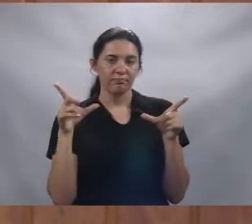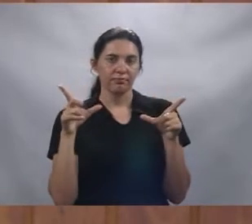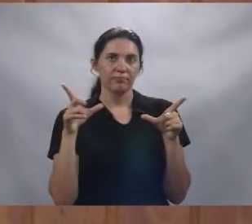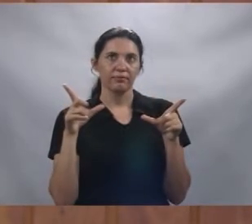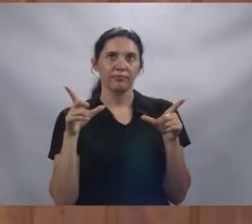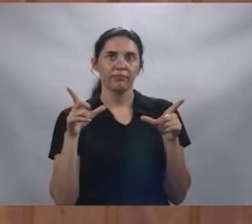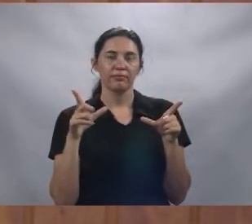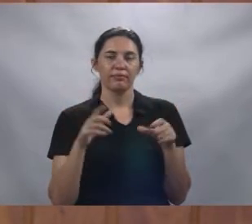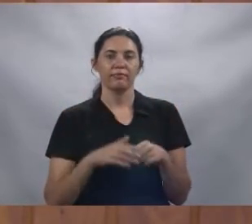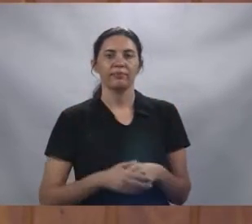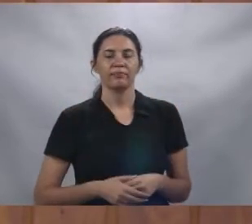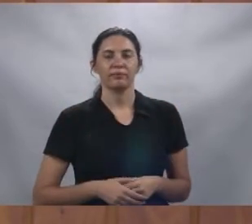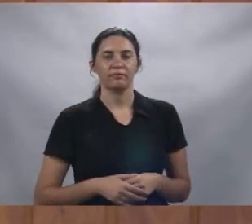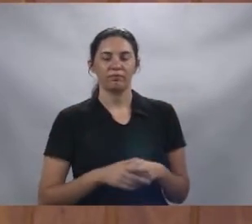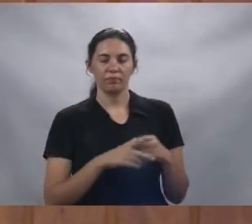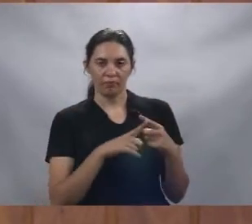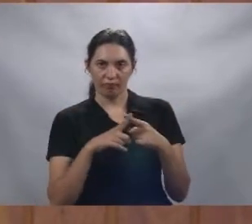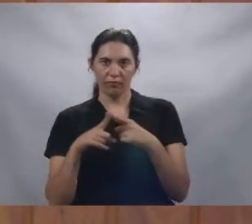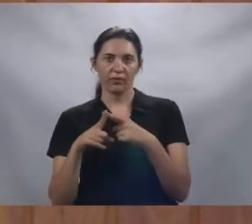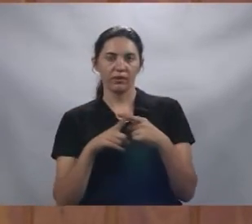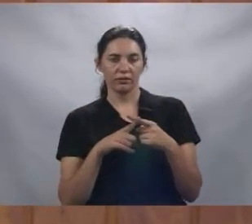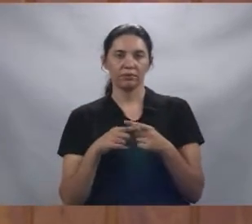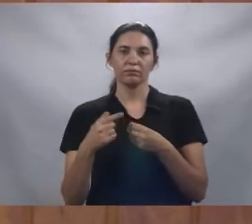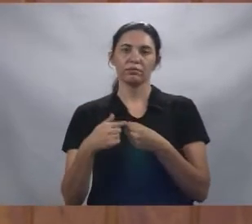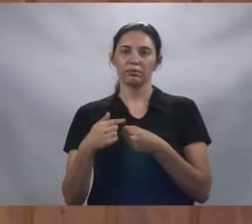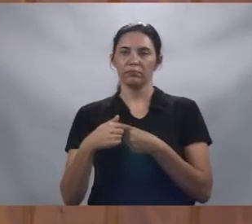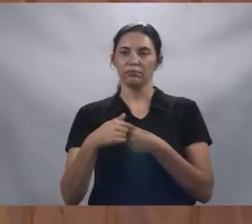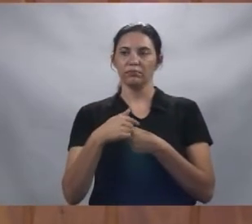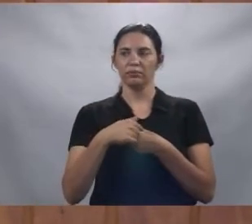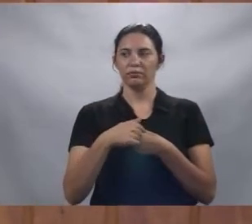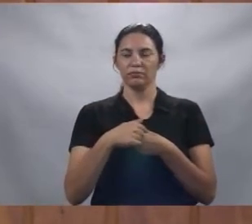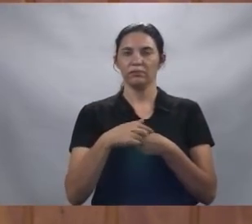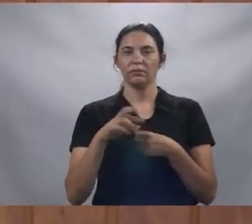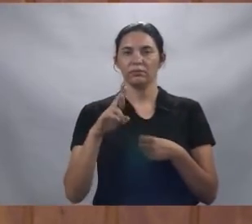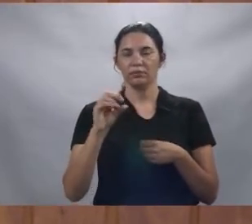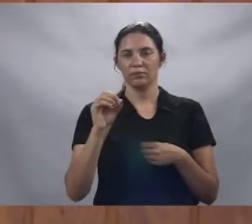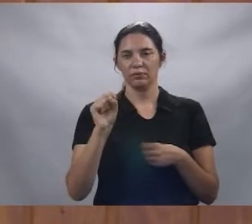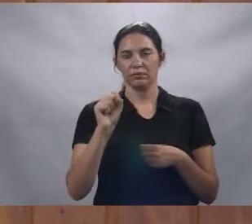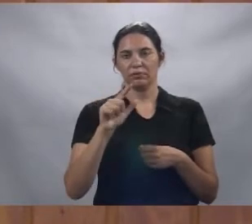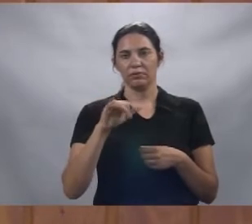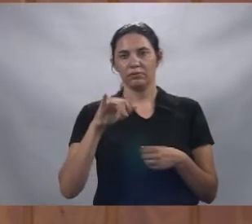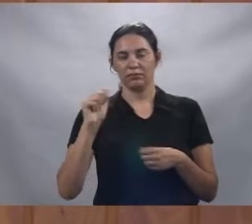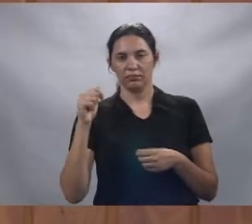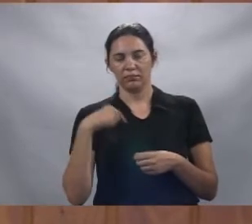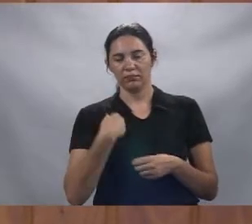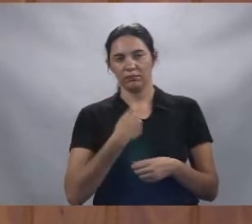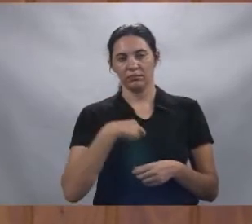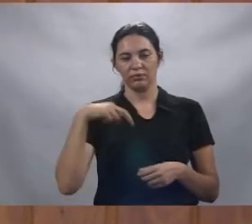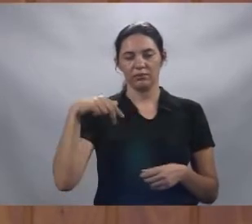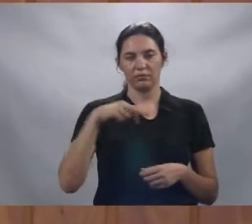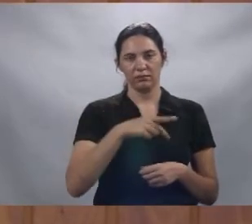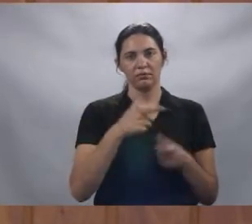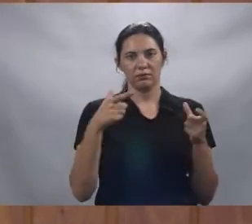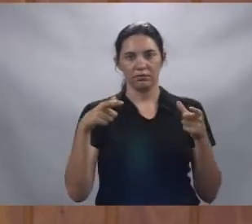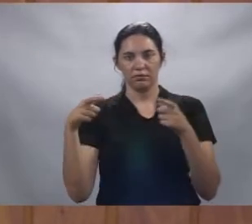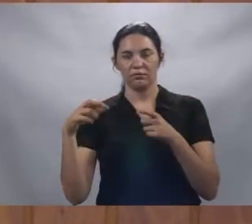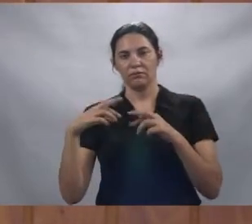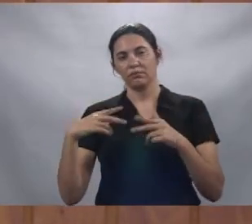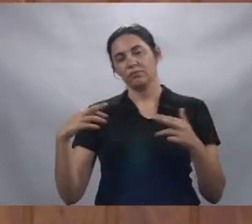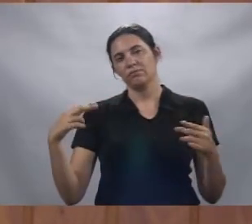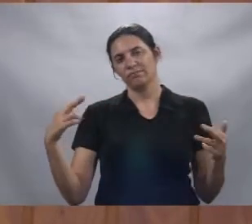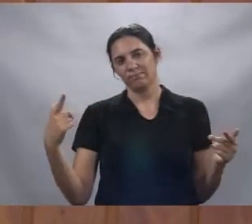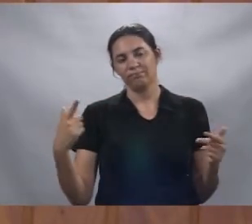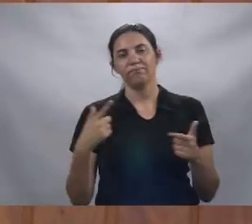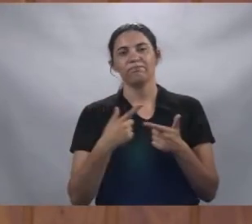até não só no cemitério, mas no distrito de Rosália, que é onde andamos lá, igual falei, visitando vários locais lá. A